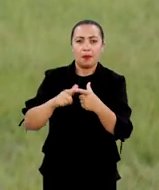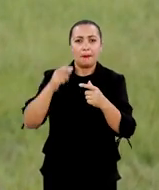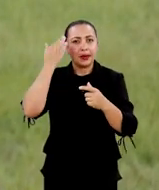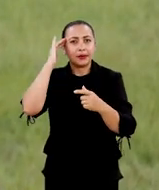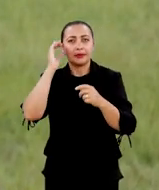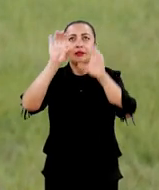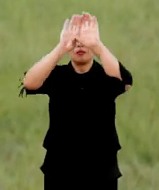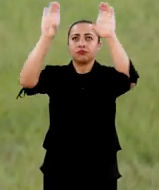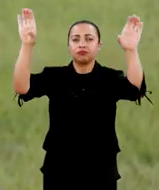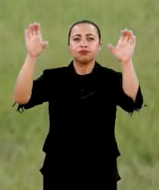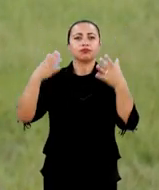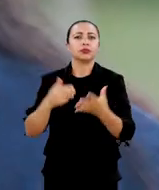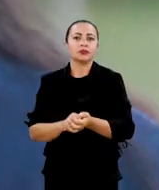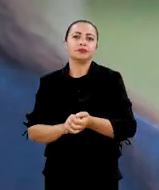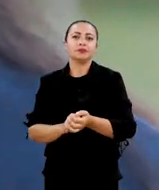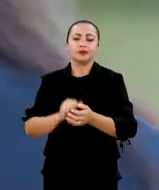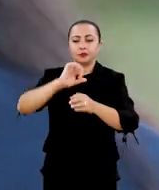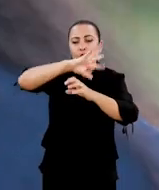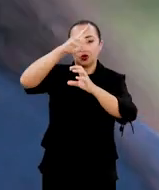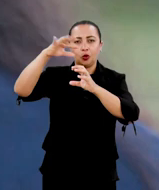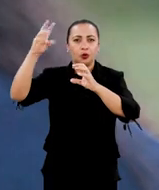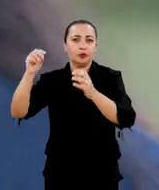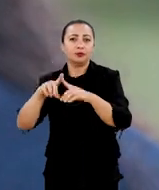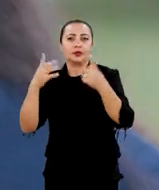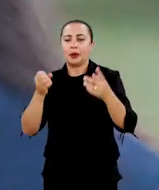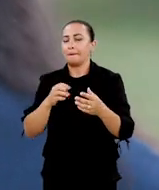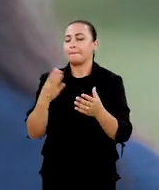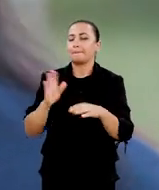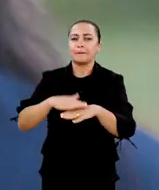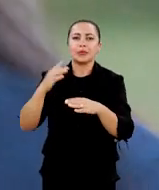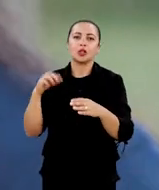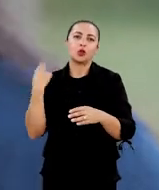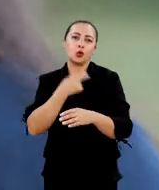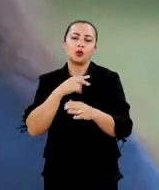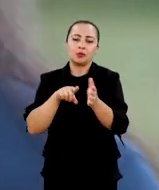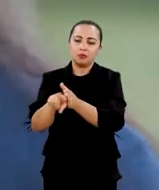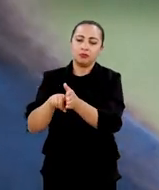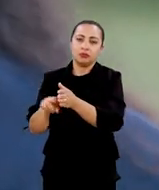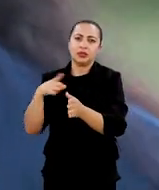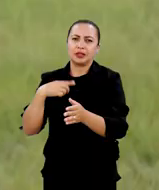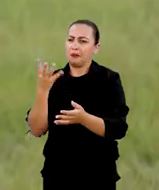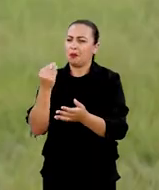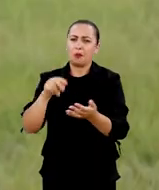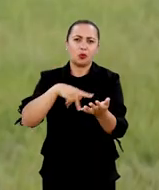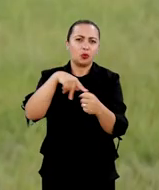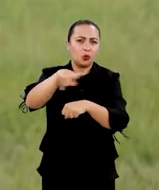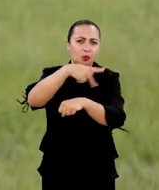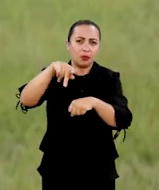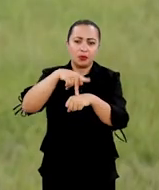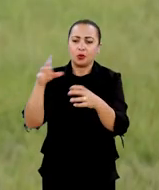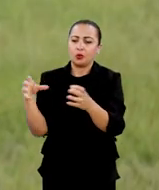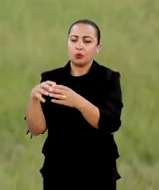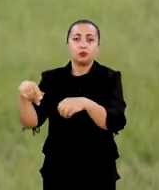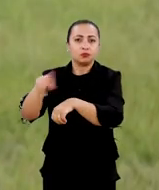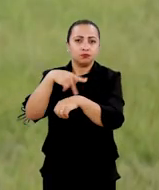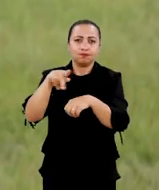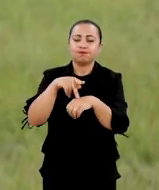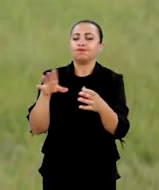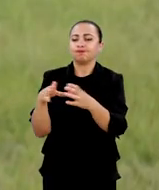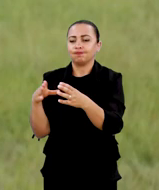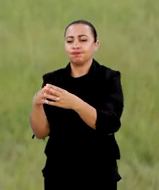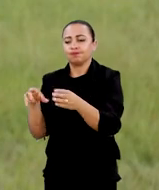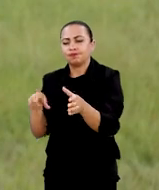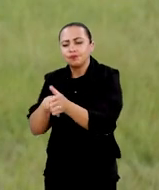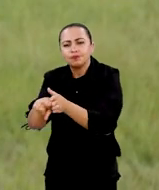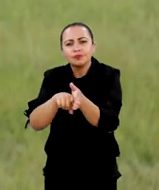para entender o clima espacial da ionosfera. Então, esse é o objetivo máximo da nossa pesquisa. Tem muitos países, muitos grupos de pesquisa